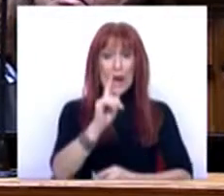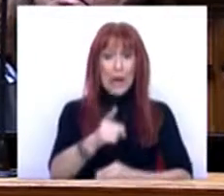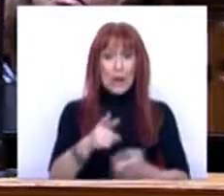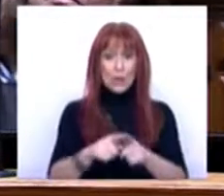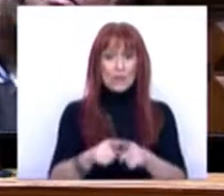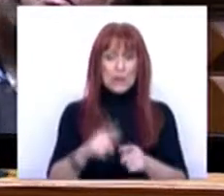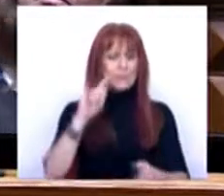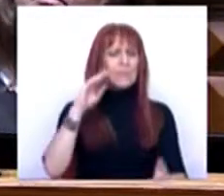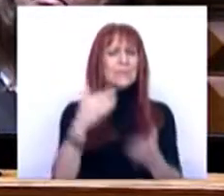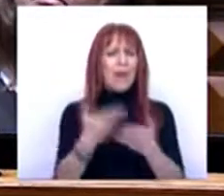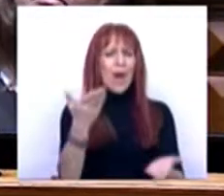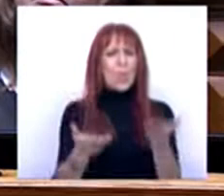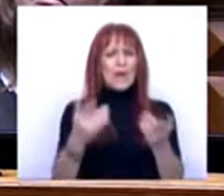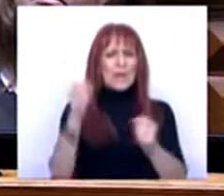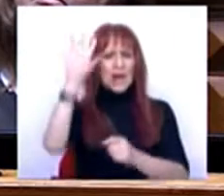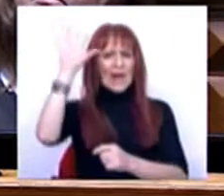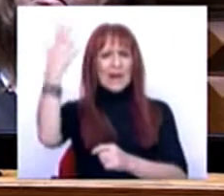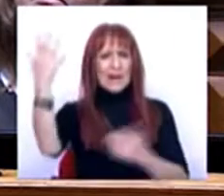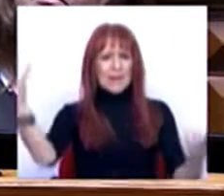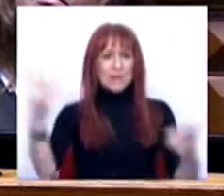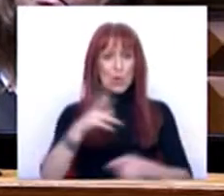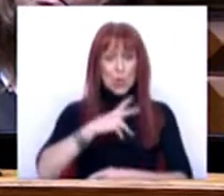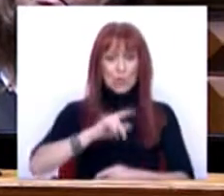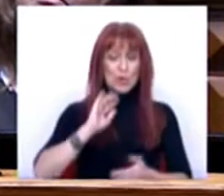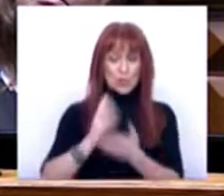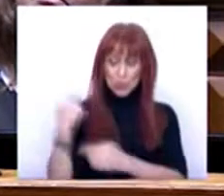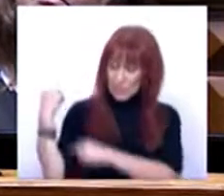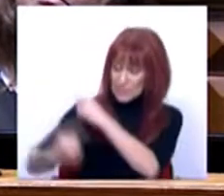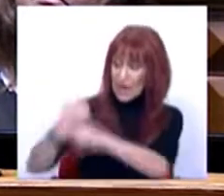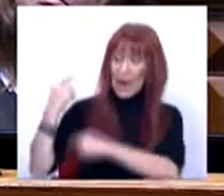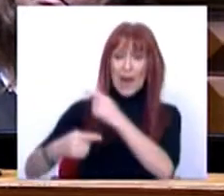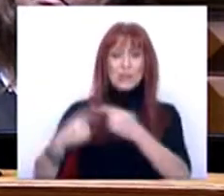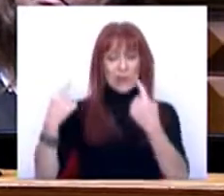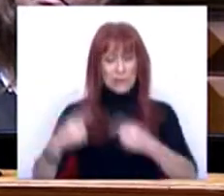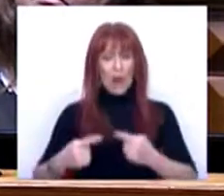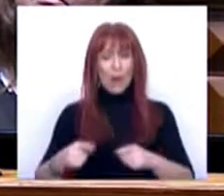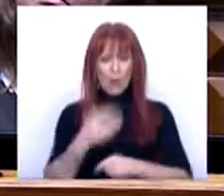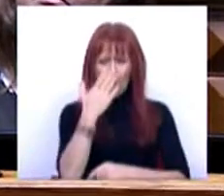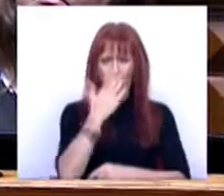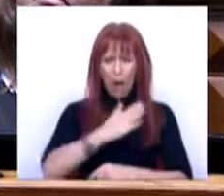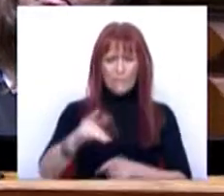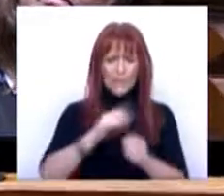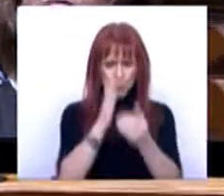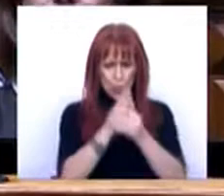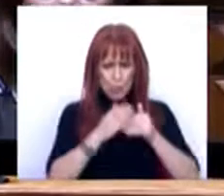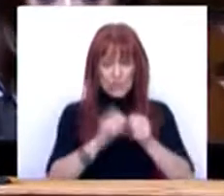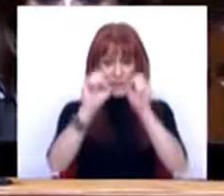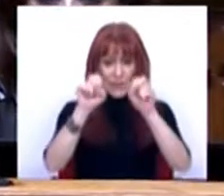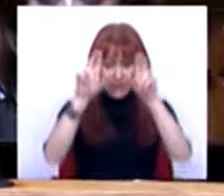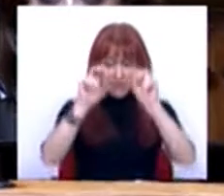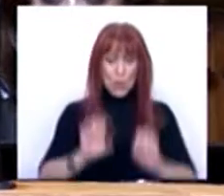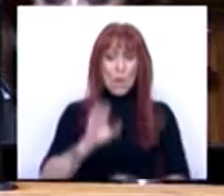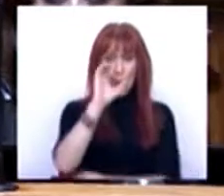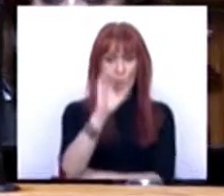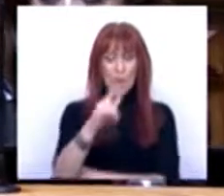é o de atingir o equilíbrio climático. Portugal, nos últimos anos, tem estado na vanguarda no processo de descarbonização.